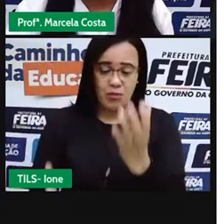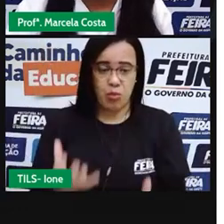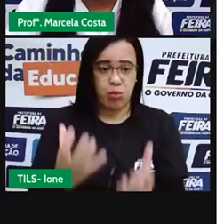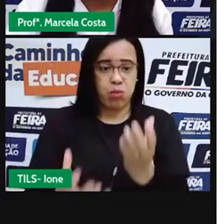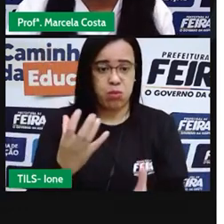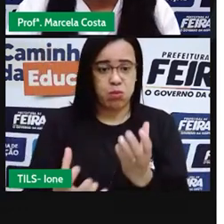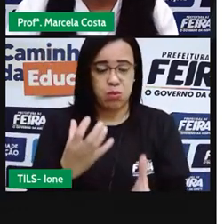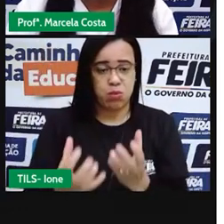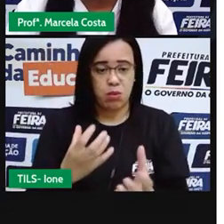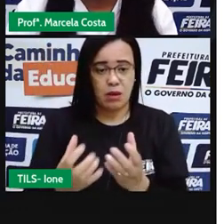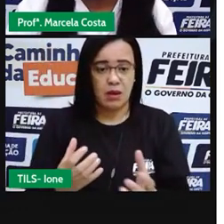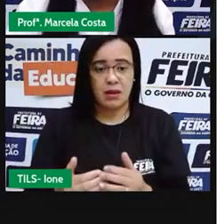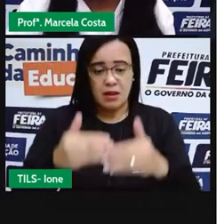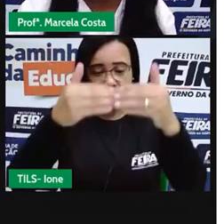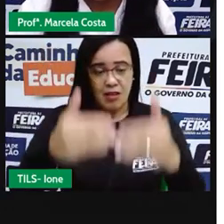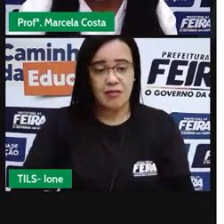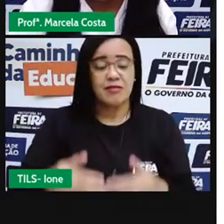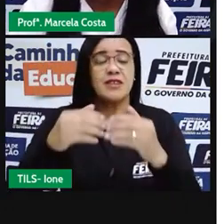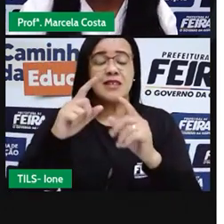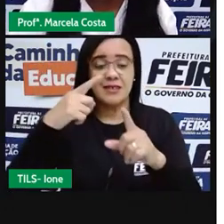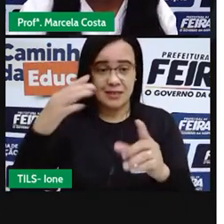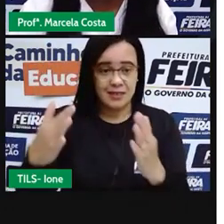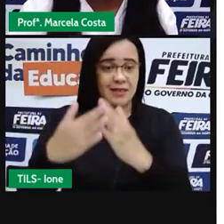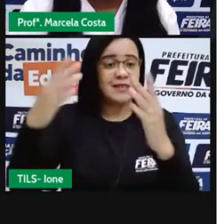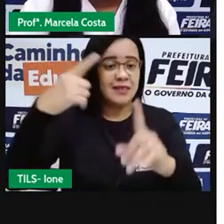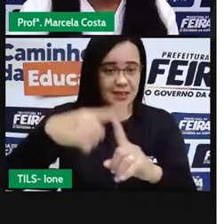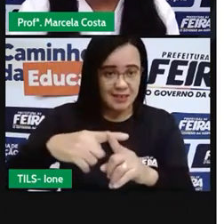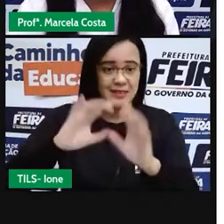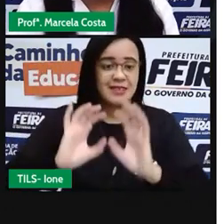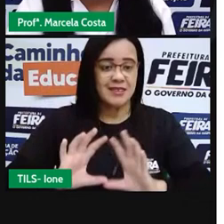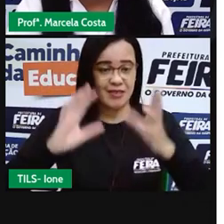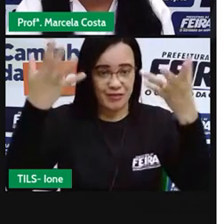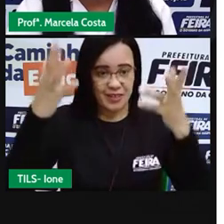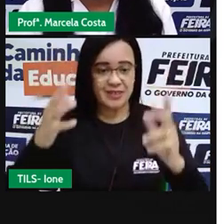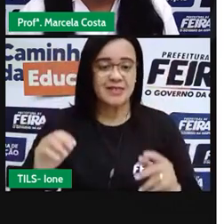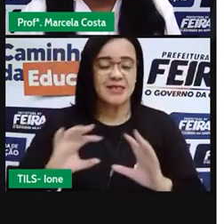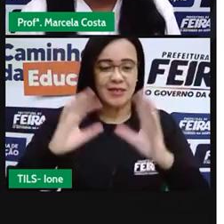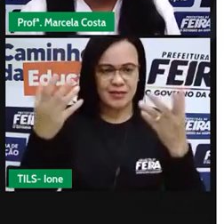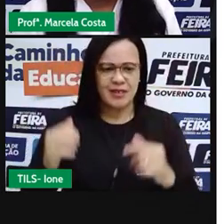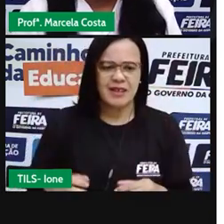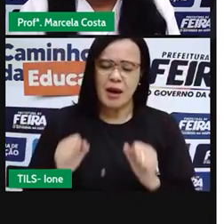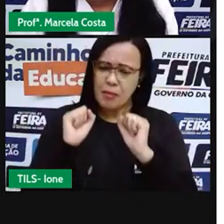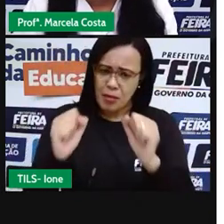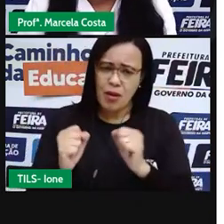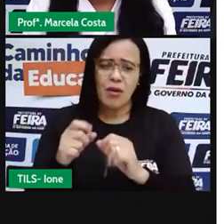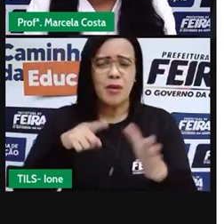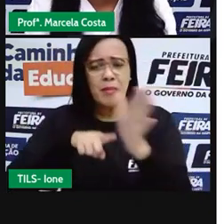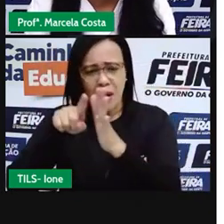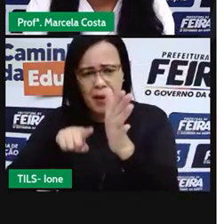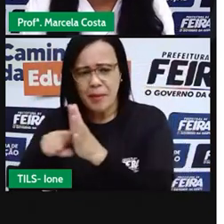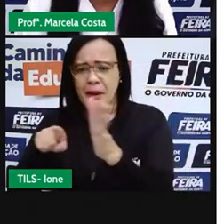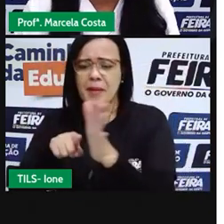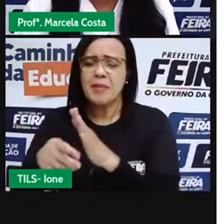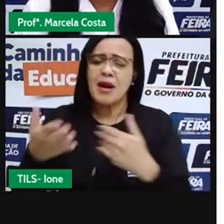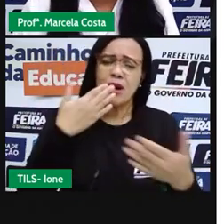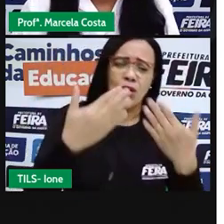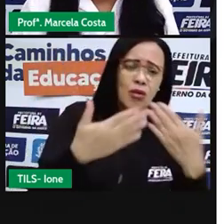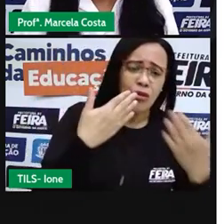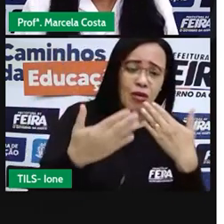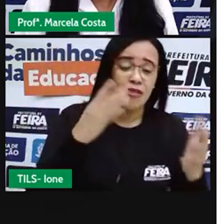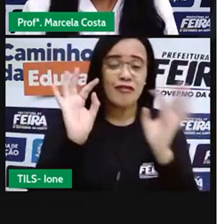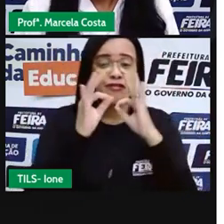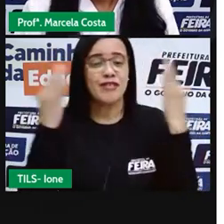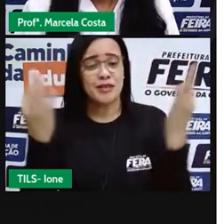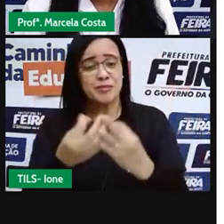frente da igreja durante os dias da festa. Converse aí com seus familiares para saber se eles